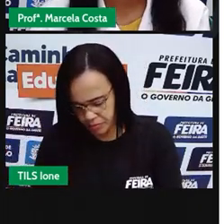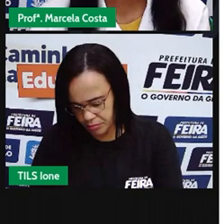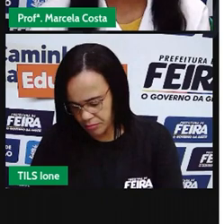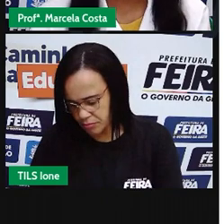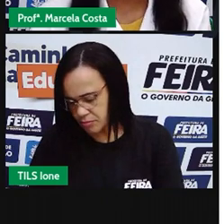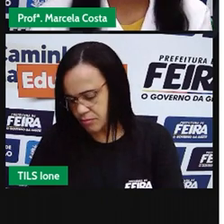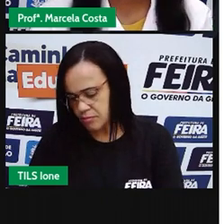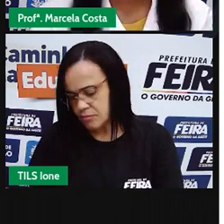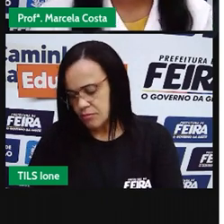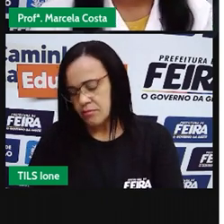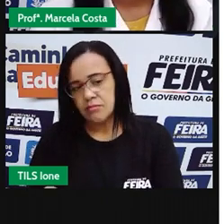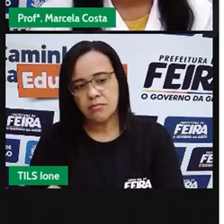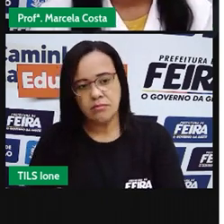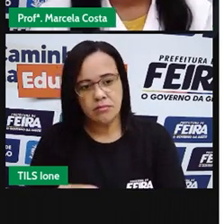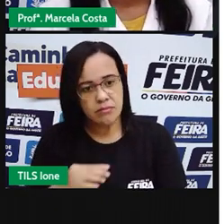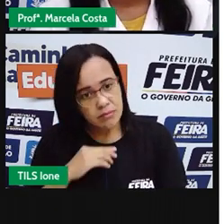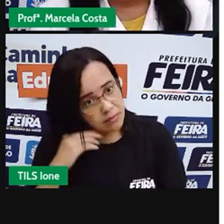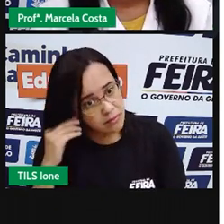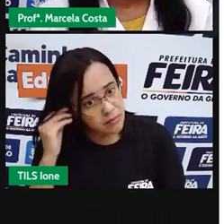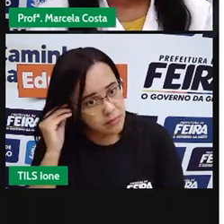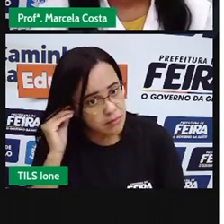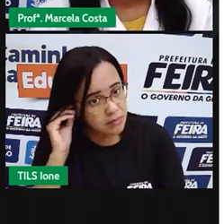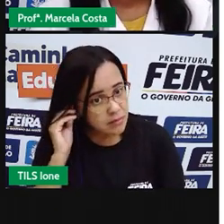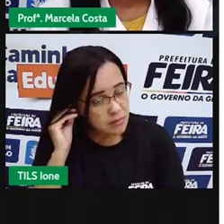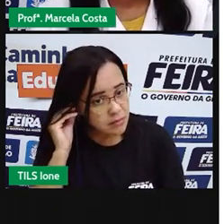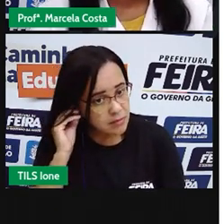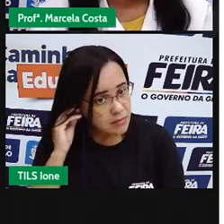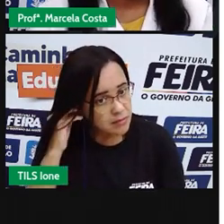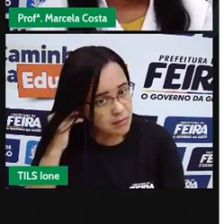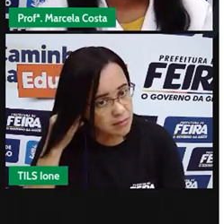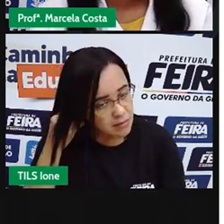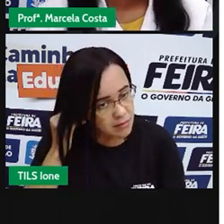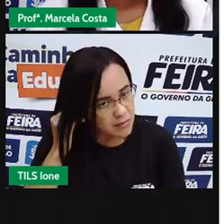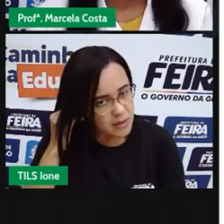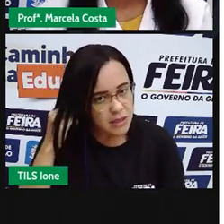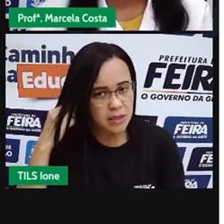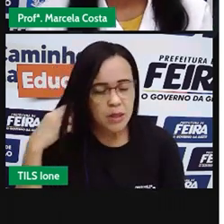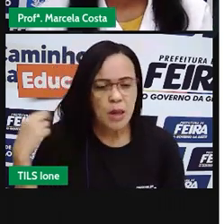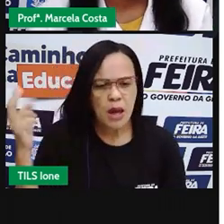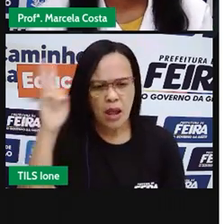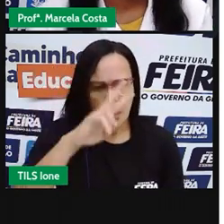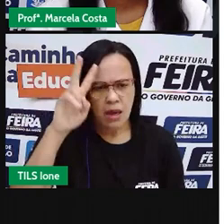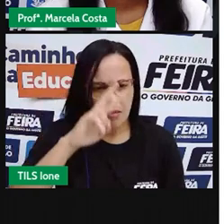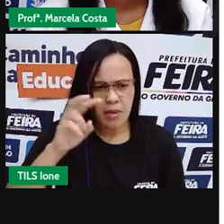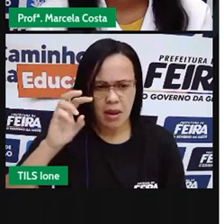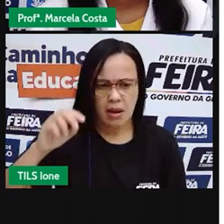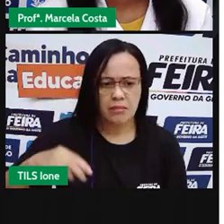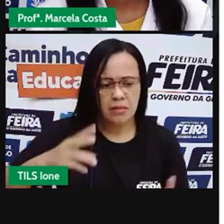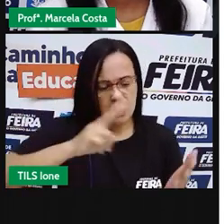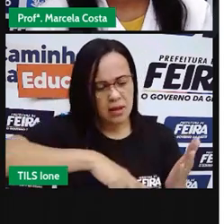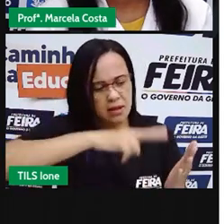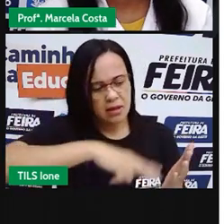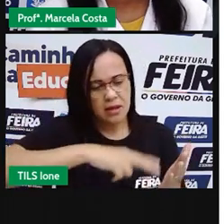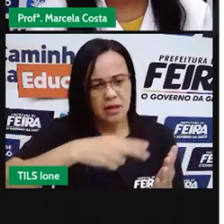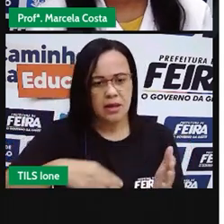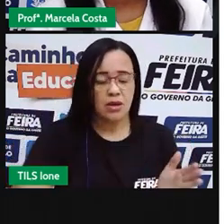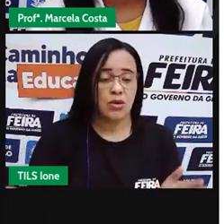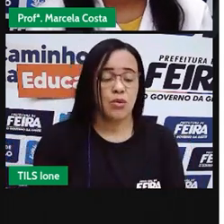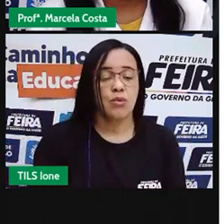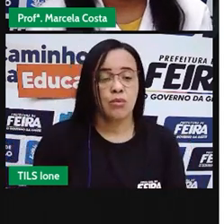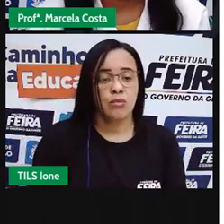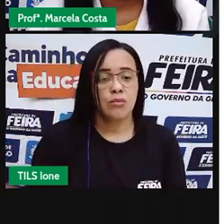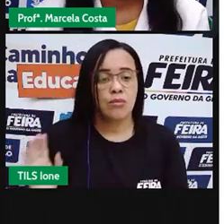a letra M de macaco? Agora a gente vai